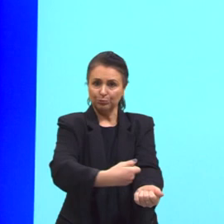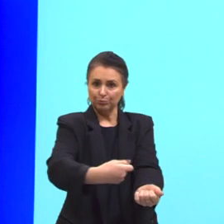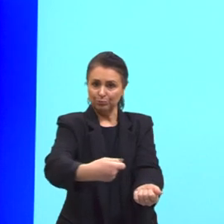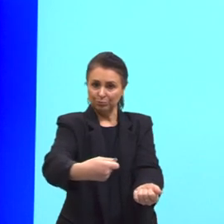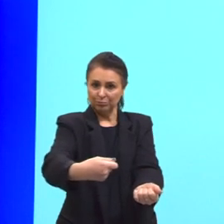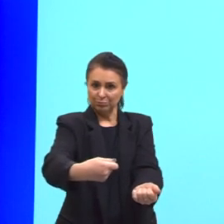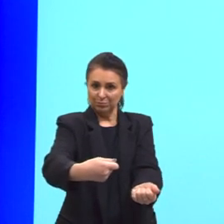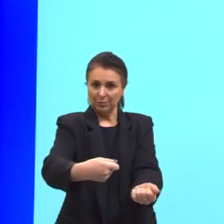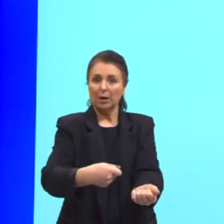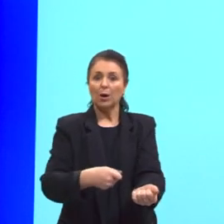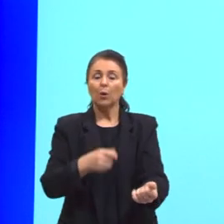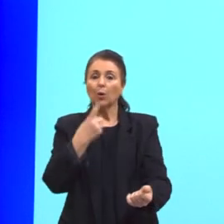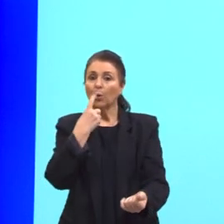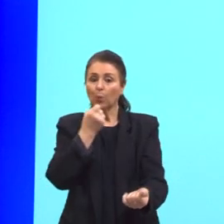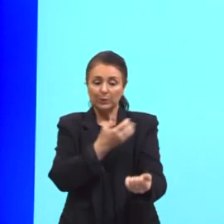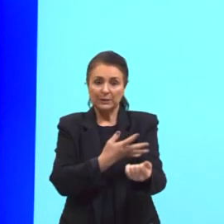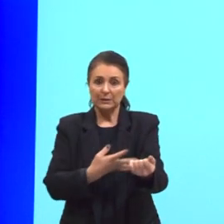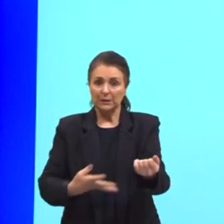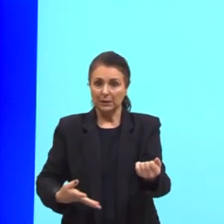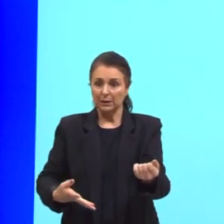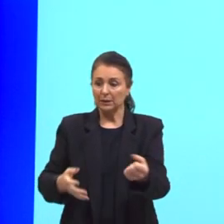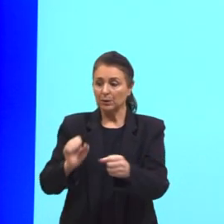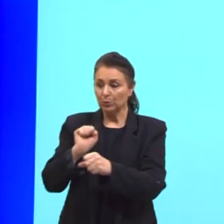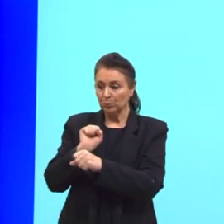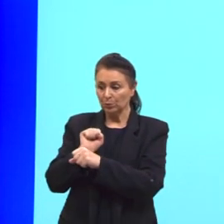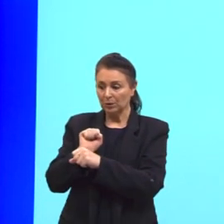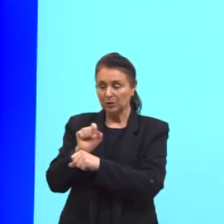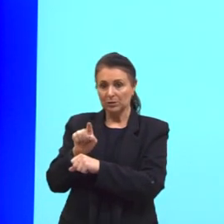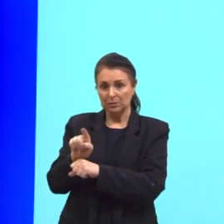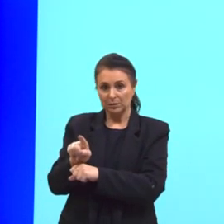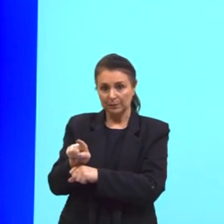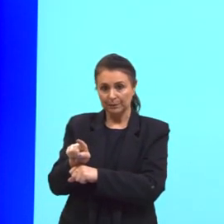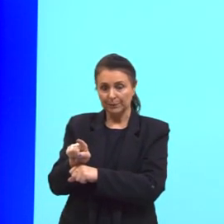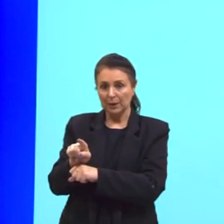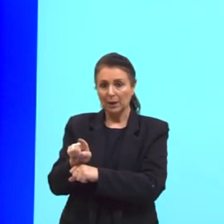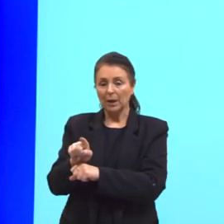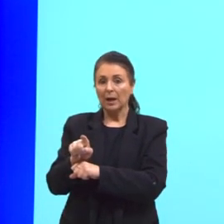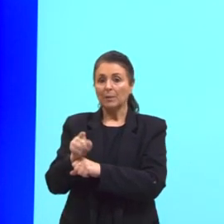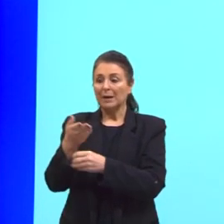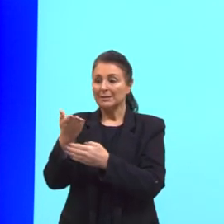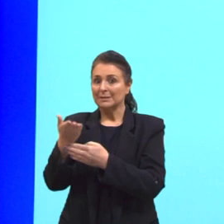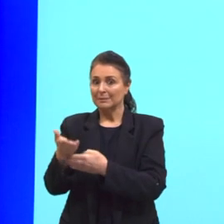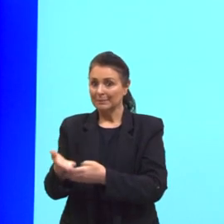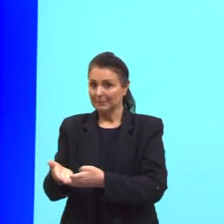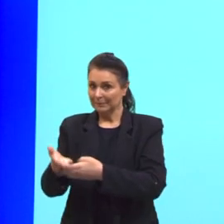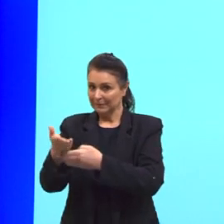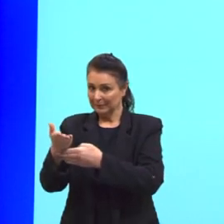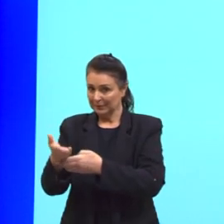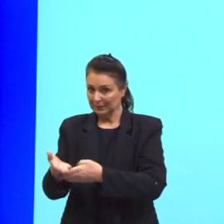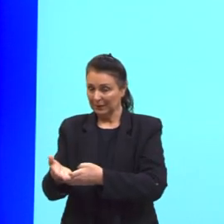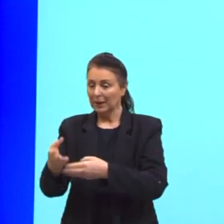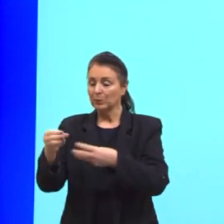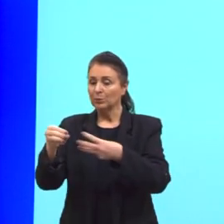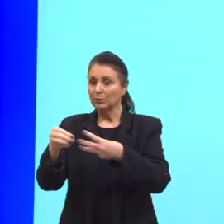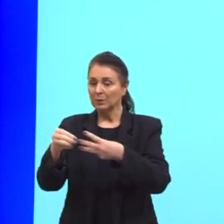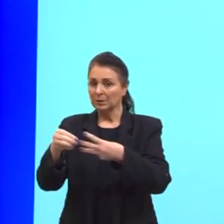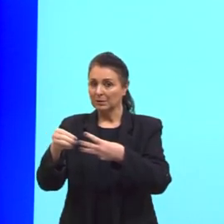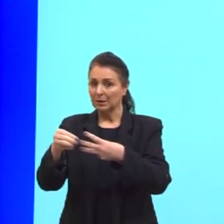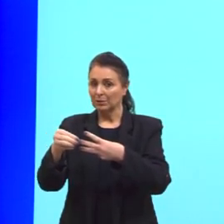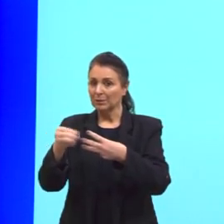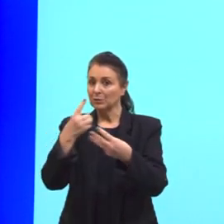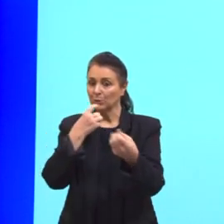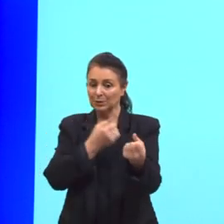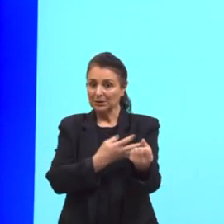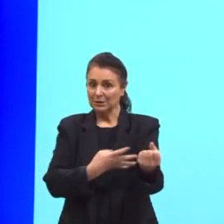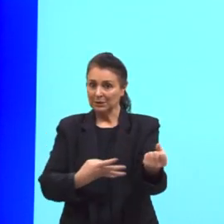recipiente, se deixar descansando um pouquinho, a parte mais pesada vai descer, que são as células do sangue.